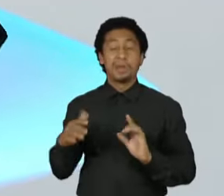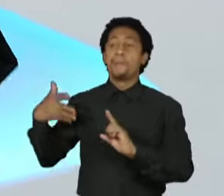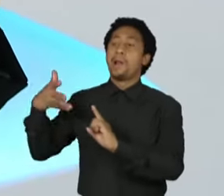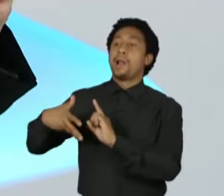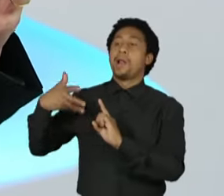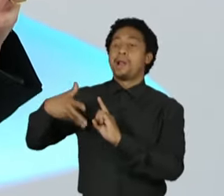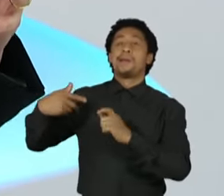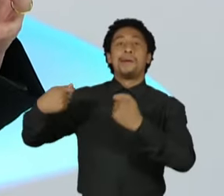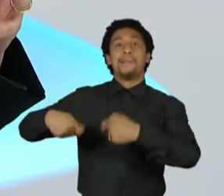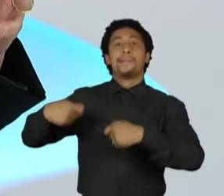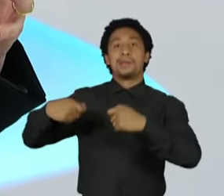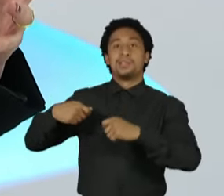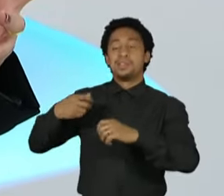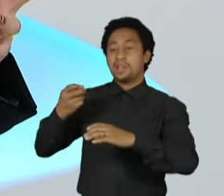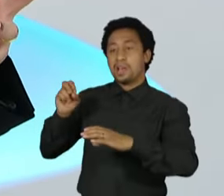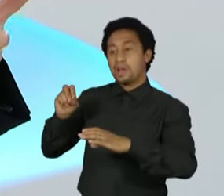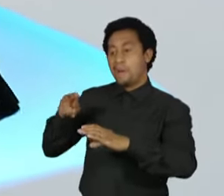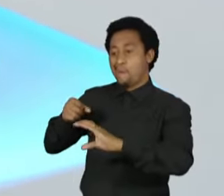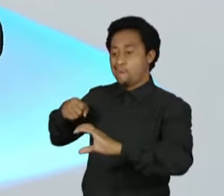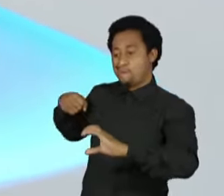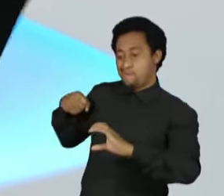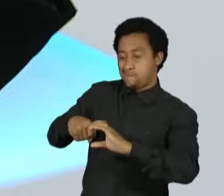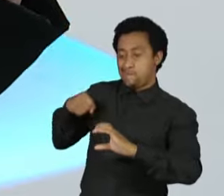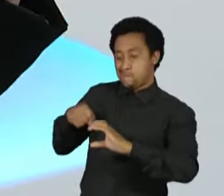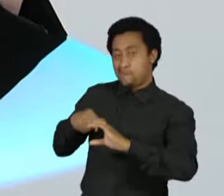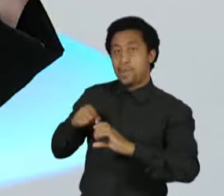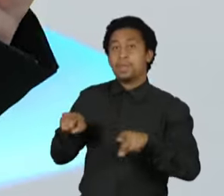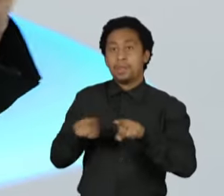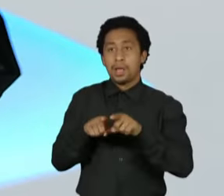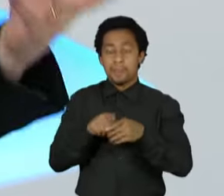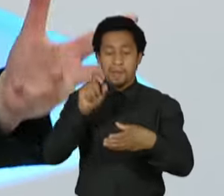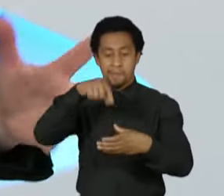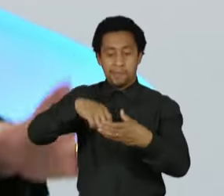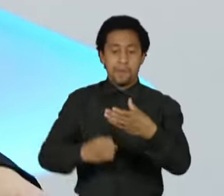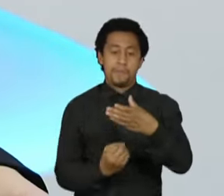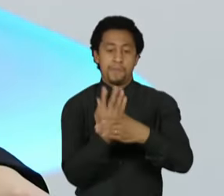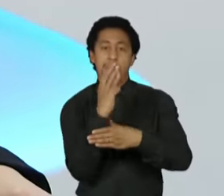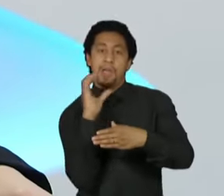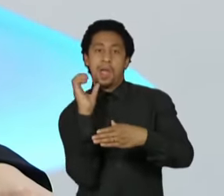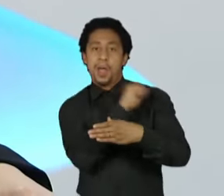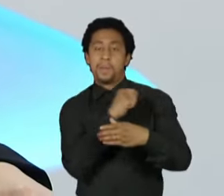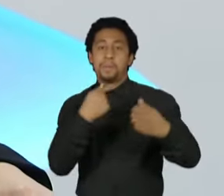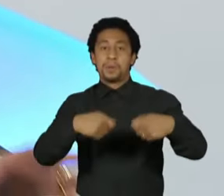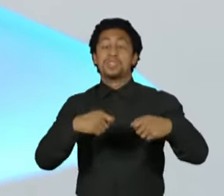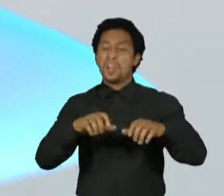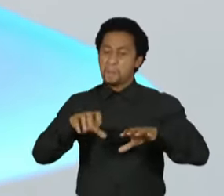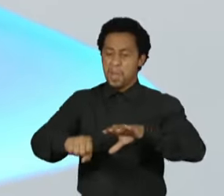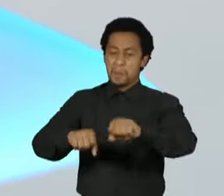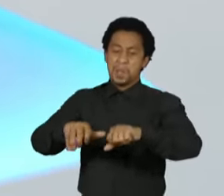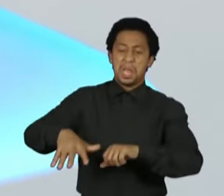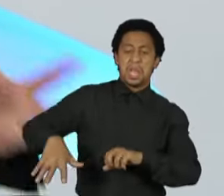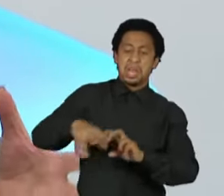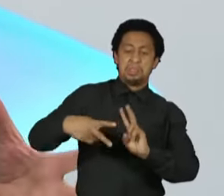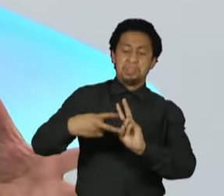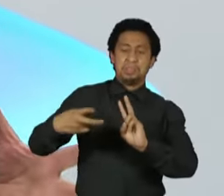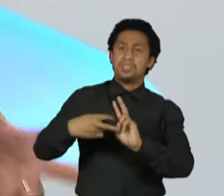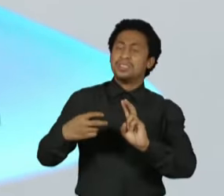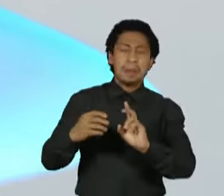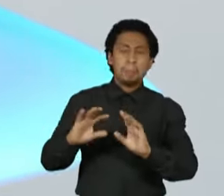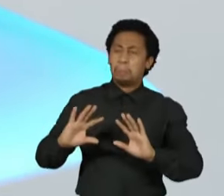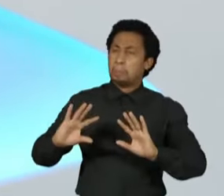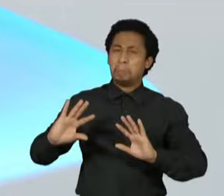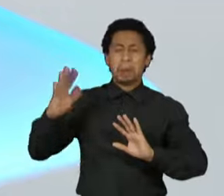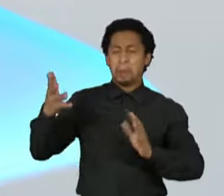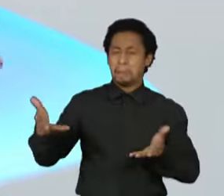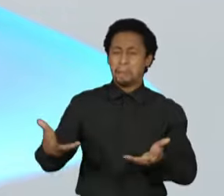que precisava de fertilizantes no Brasil, falaram, vamos permitir mineração em áreas indígenas na Amazônia, quando esse é a maior falácia.